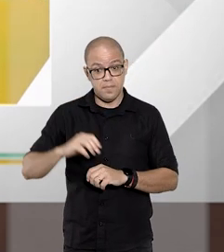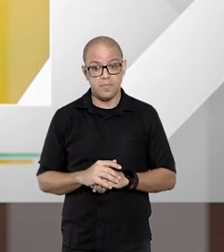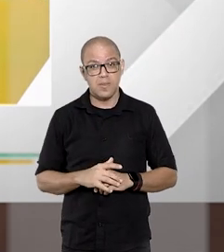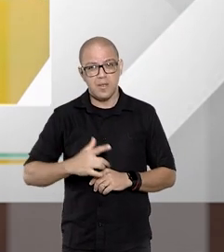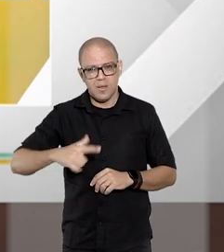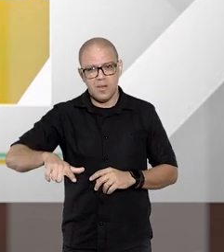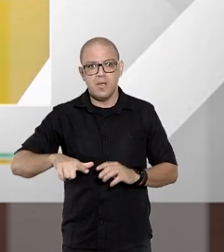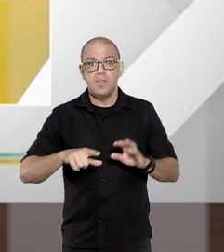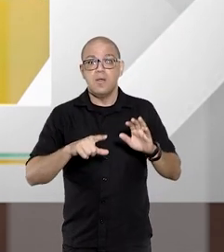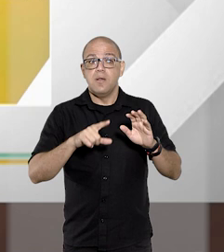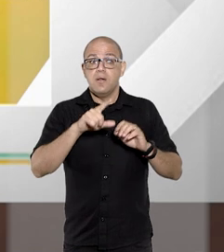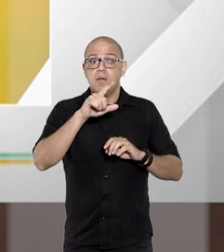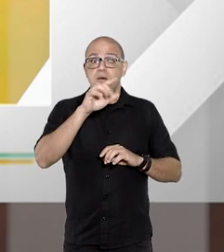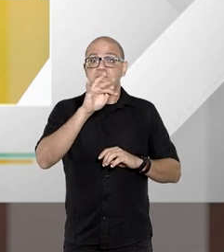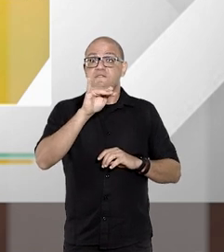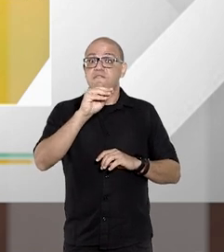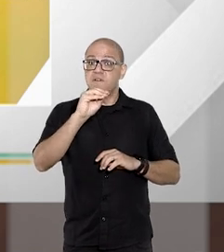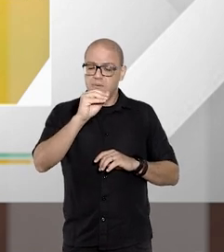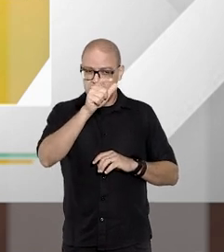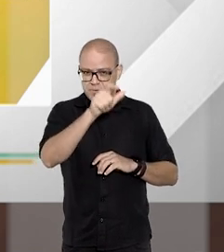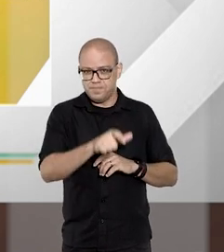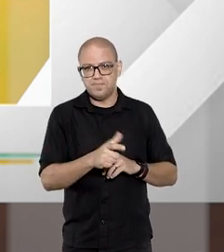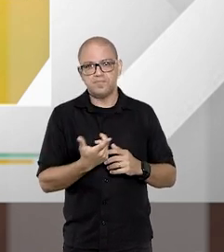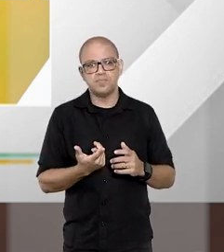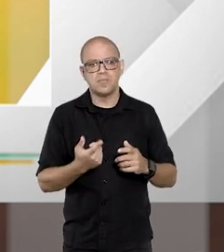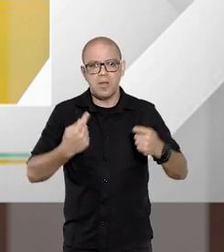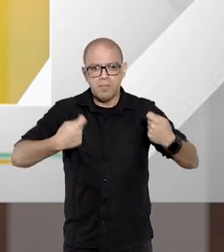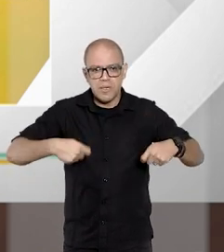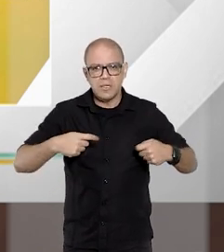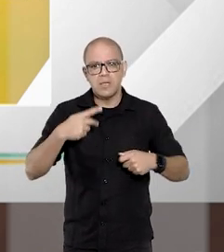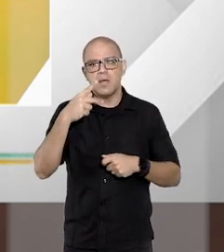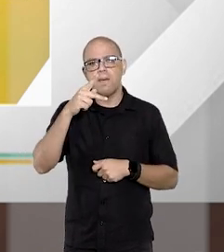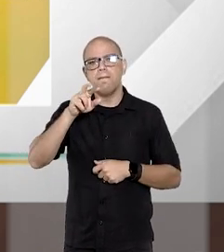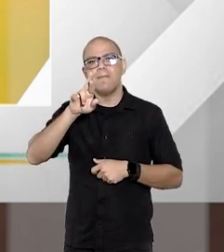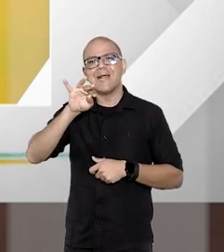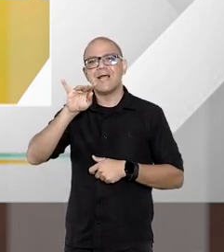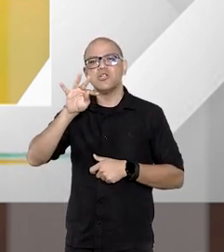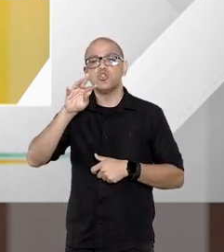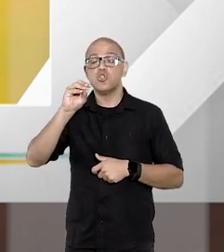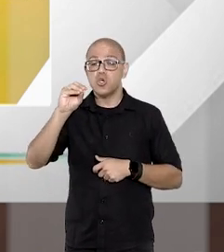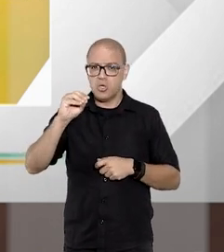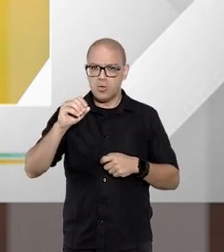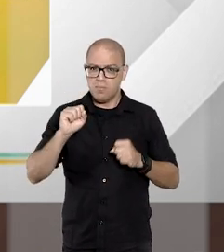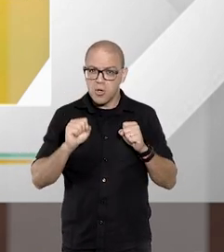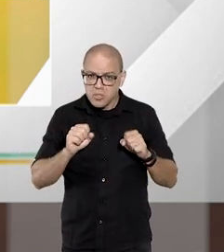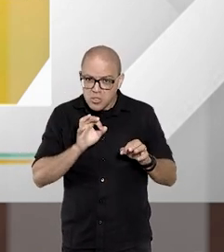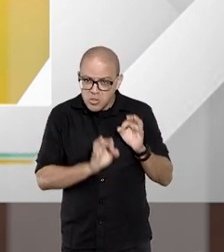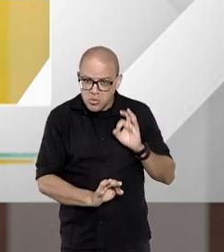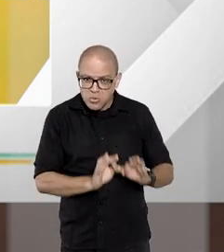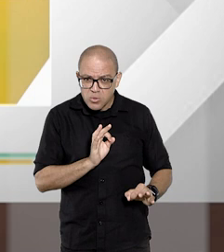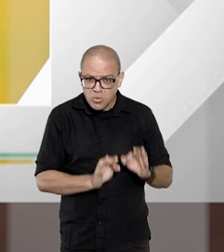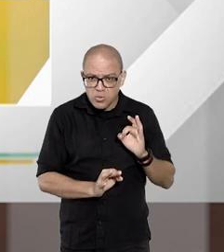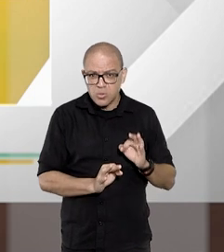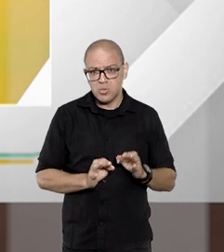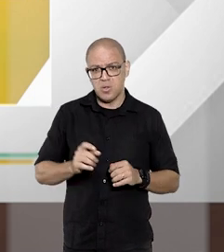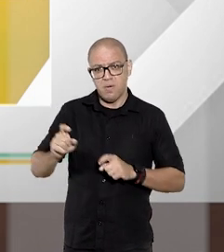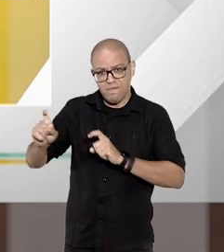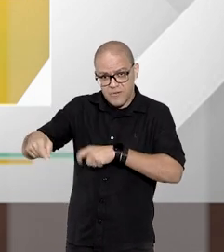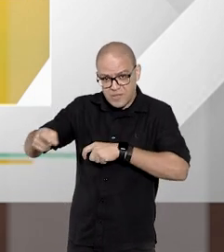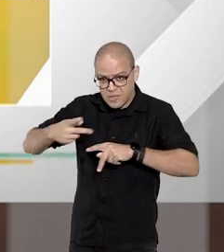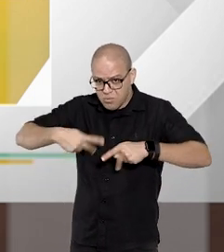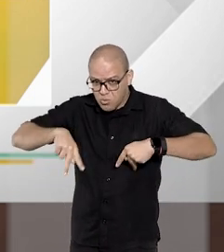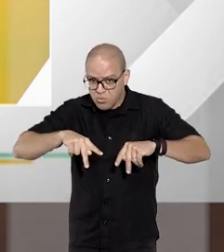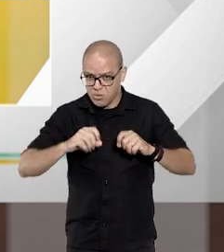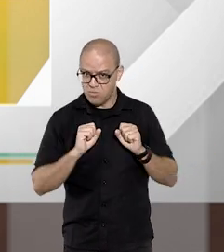Agora com o Dr. Fábio Dr. Fábio as causas que exigem a emissão de precatório elas podem ser julgadas nos Juizados de